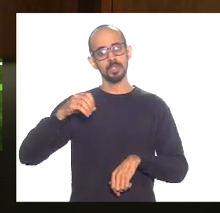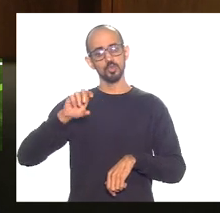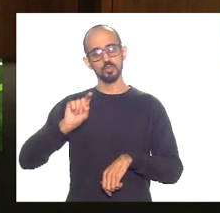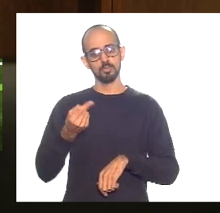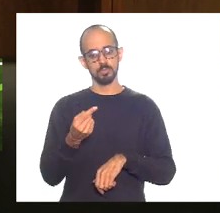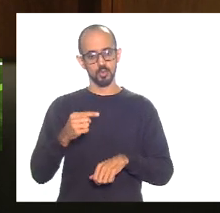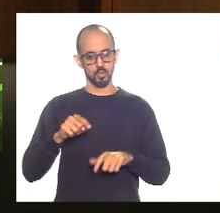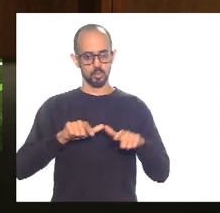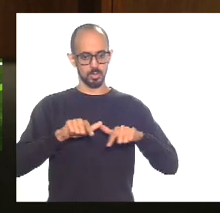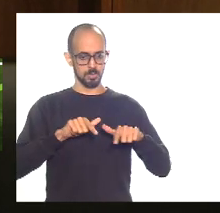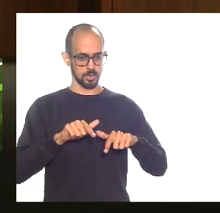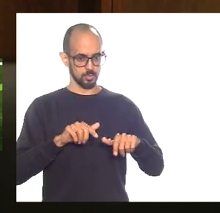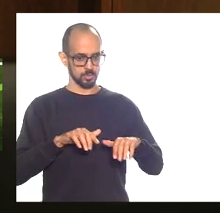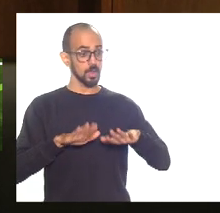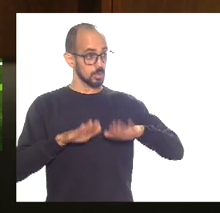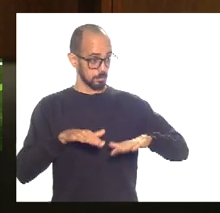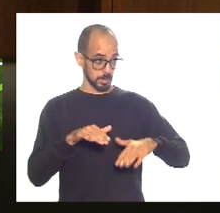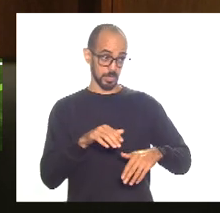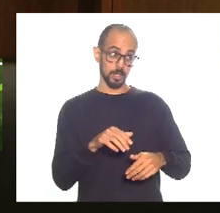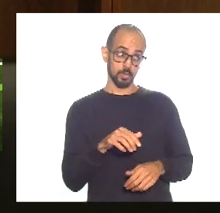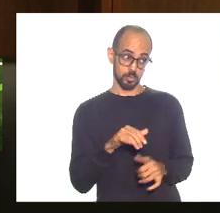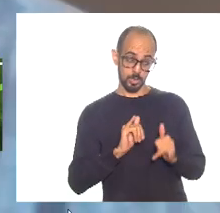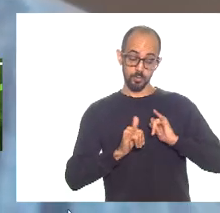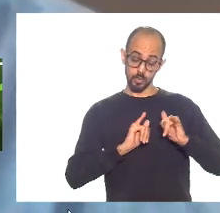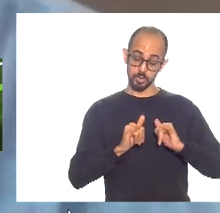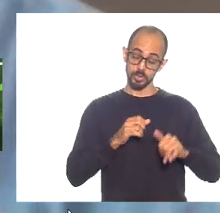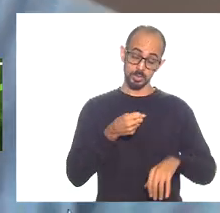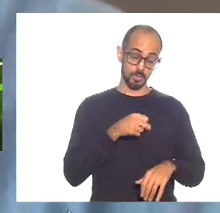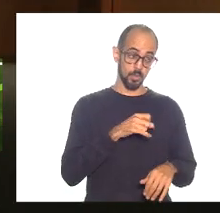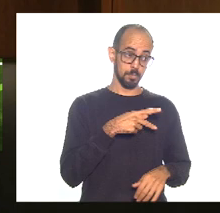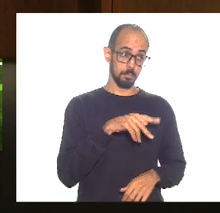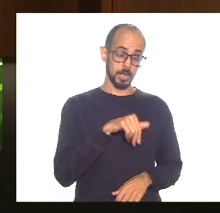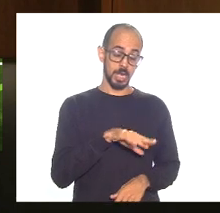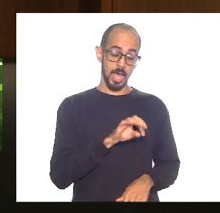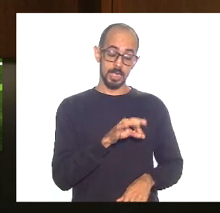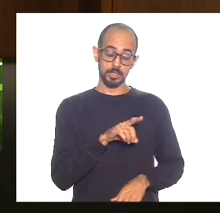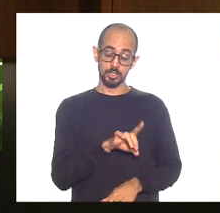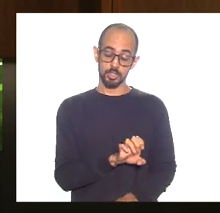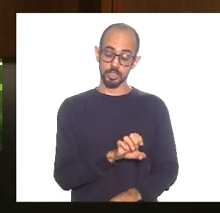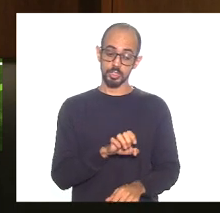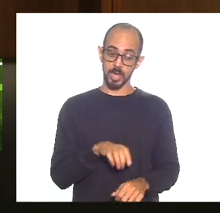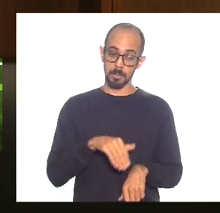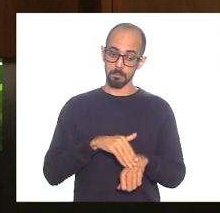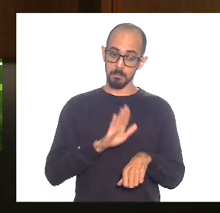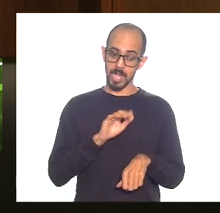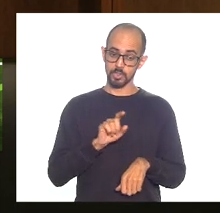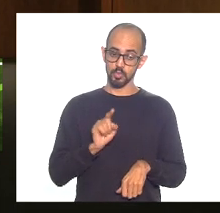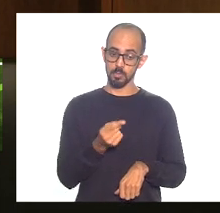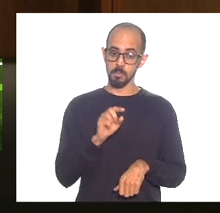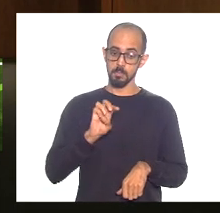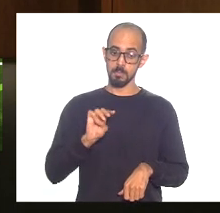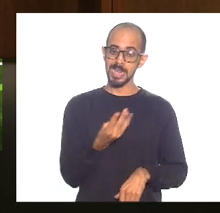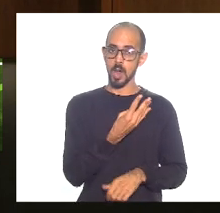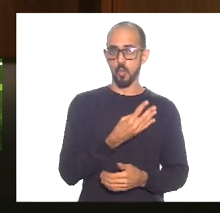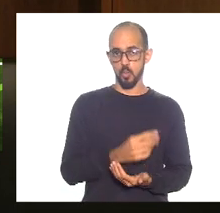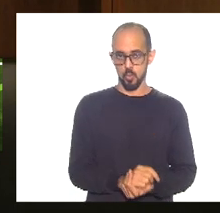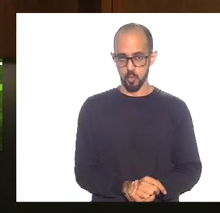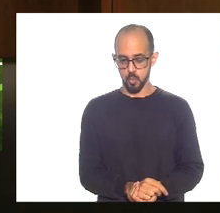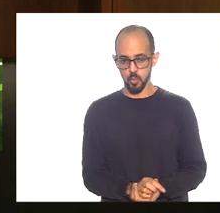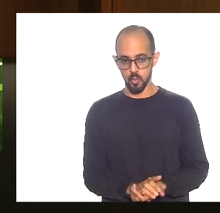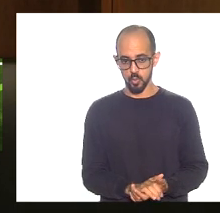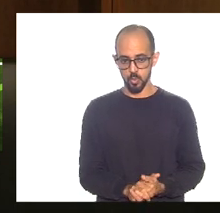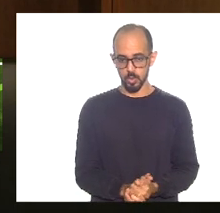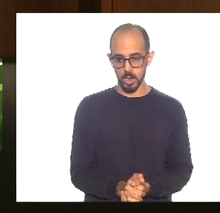dependendo da fonte se for PNAD não é mais ainda então mais de um milhão se for PNAD é mas mas